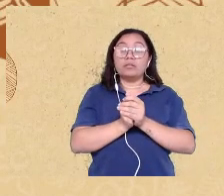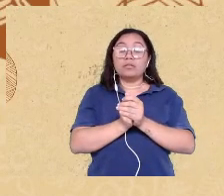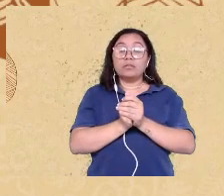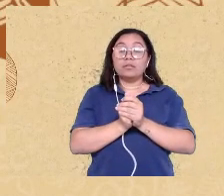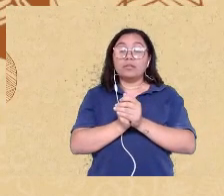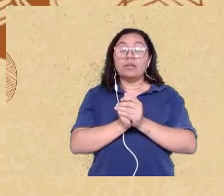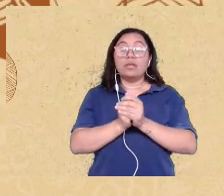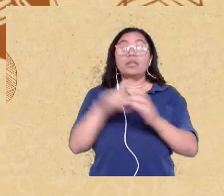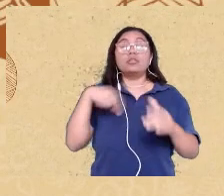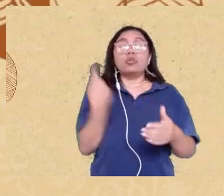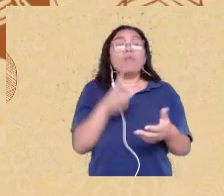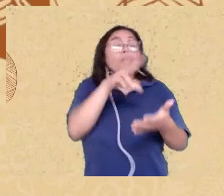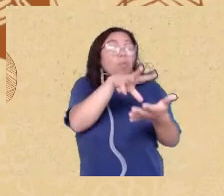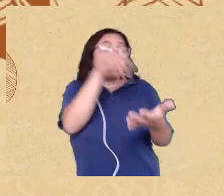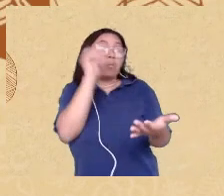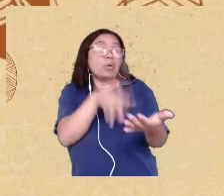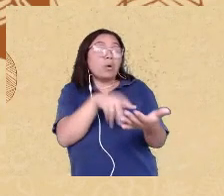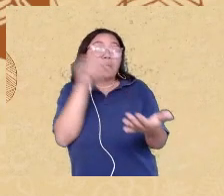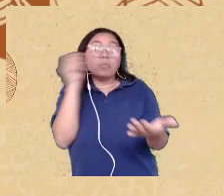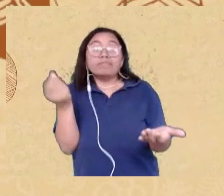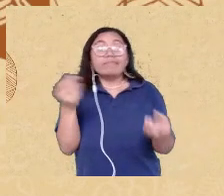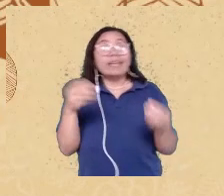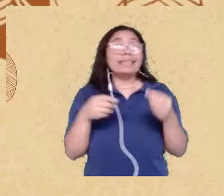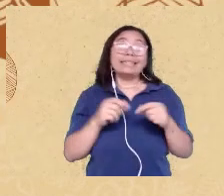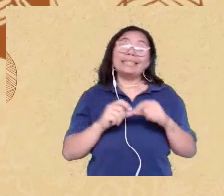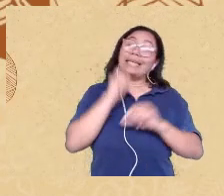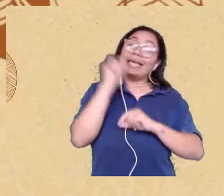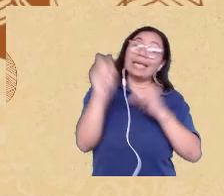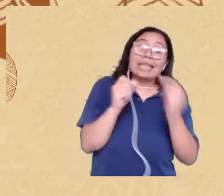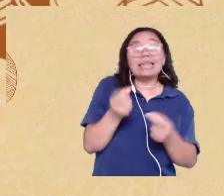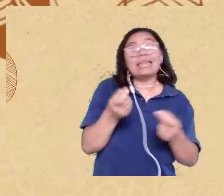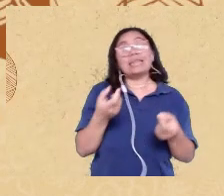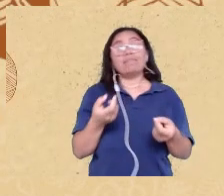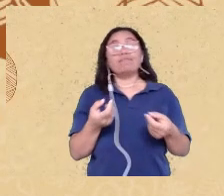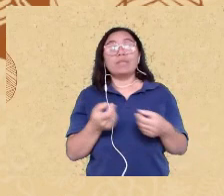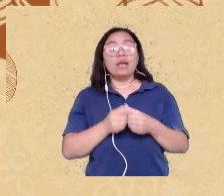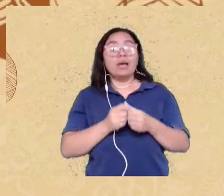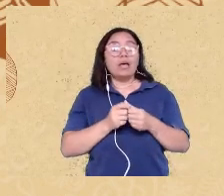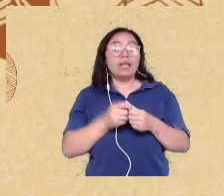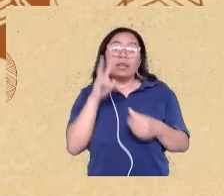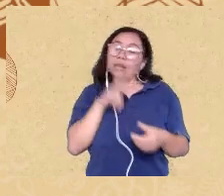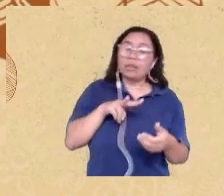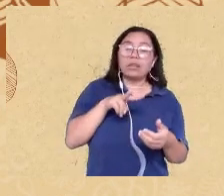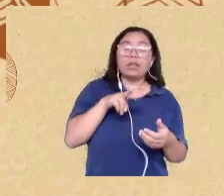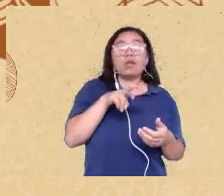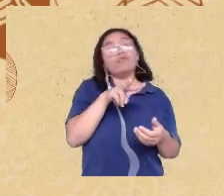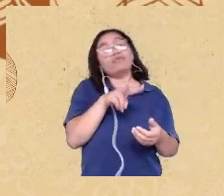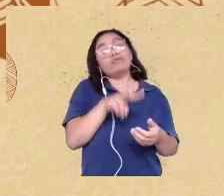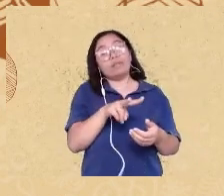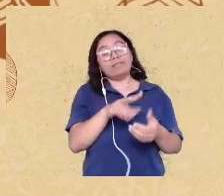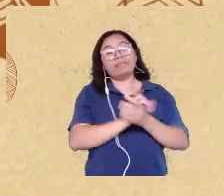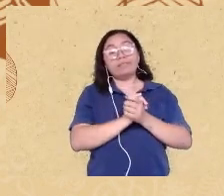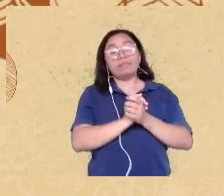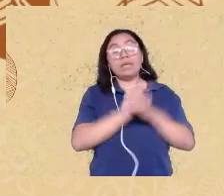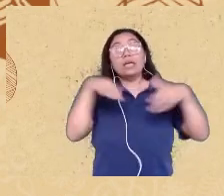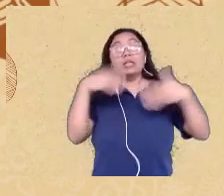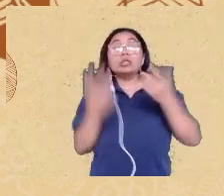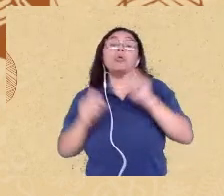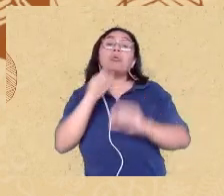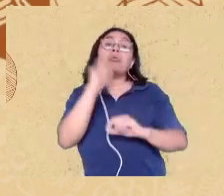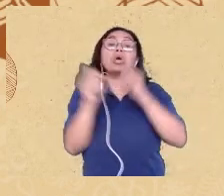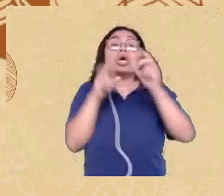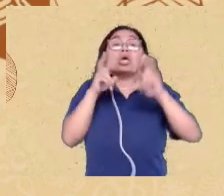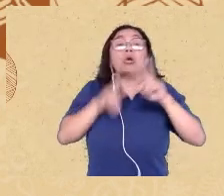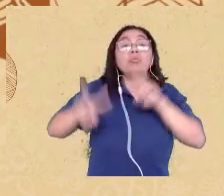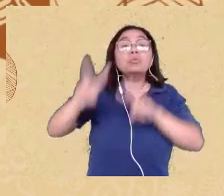de invisibilidades desses marcadores sociais então o que foi que nós observamos e o que foi que nós fizemos nesse segundo